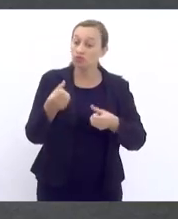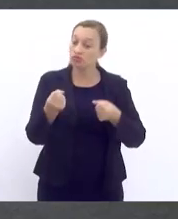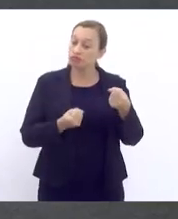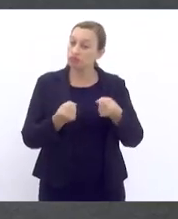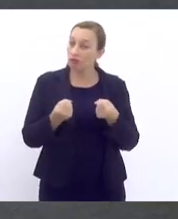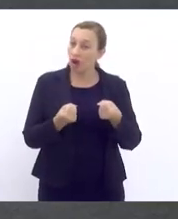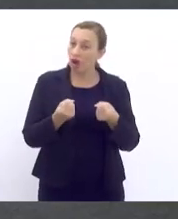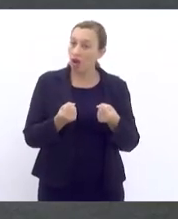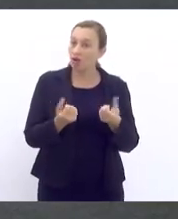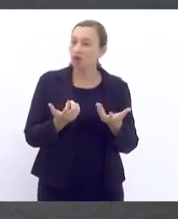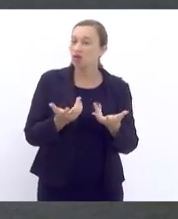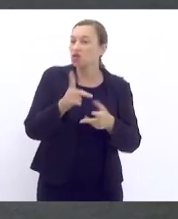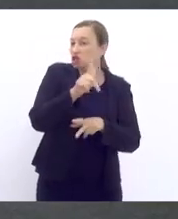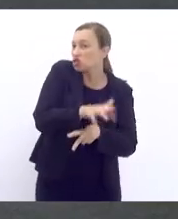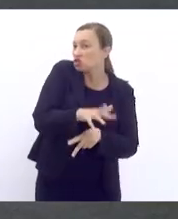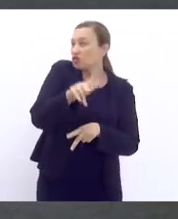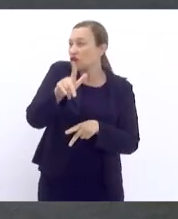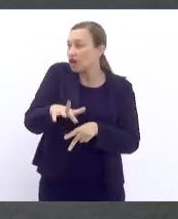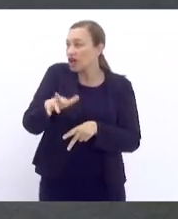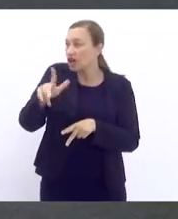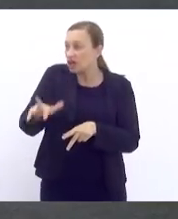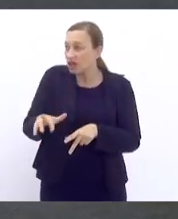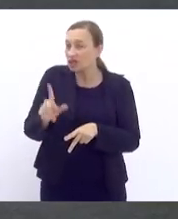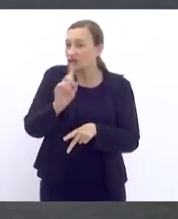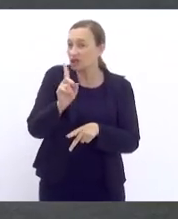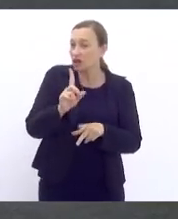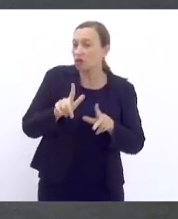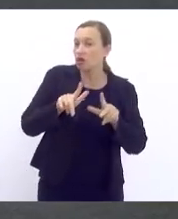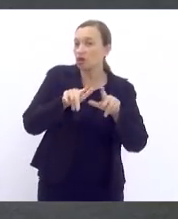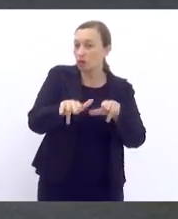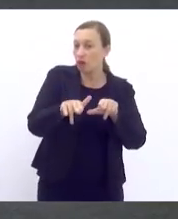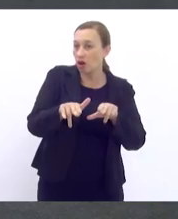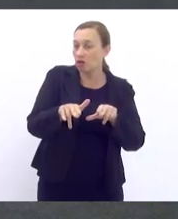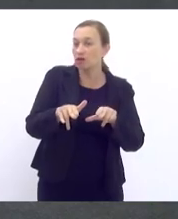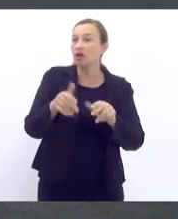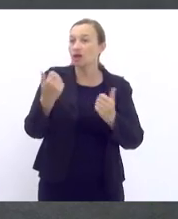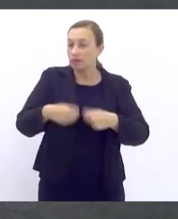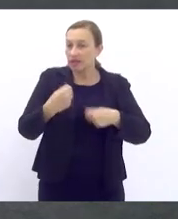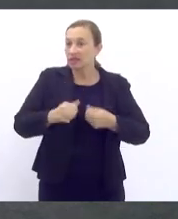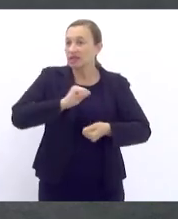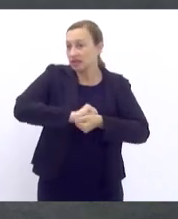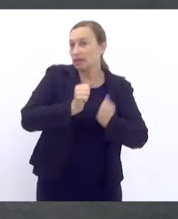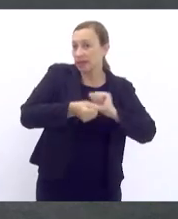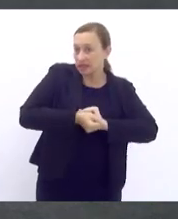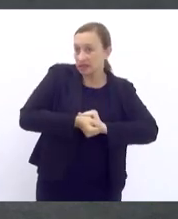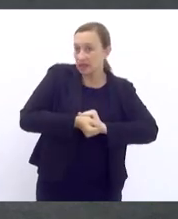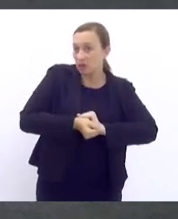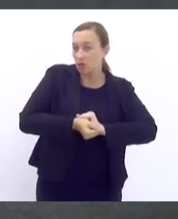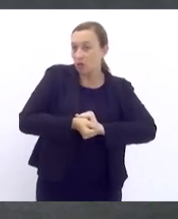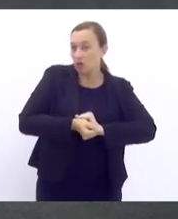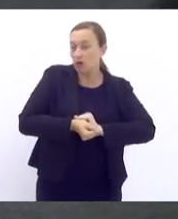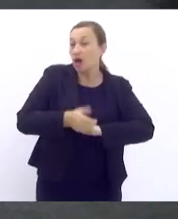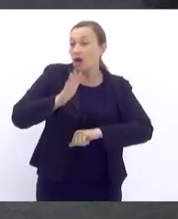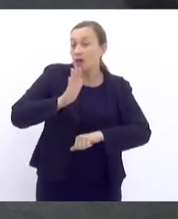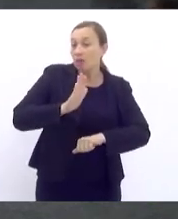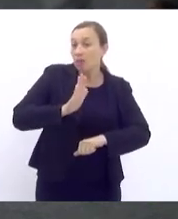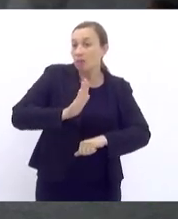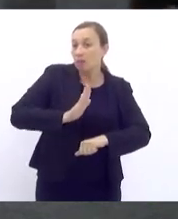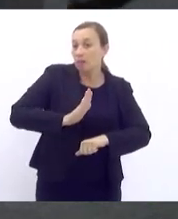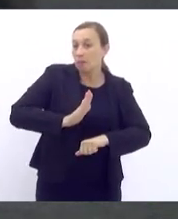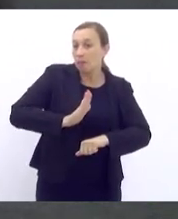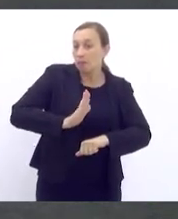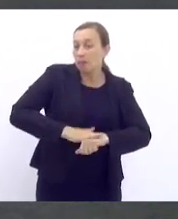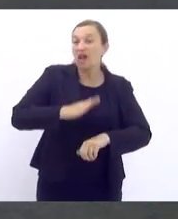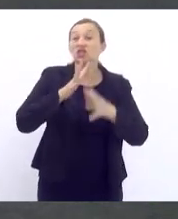disforme, com carros diferentes, com carros que não são iguais, teriam que ser feitas adaptações, e que isso sairia mais dispendioso e